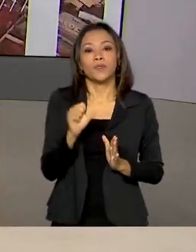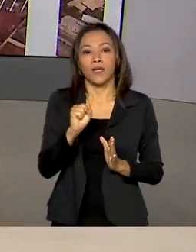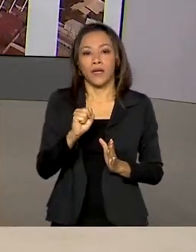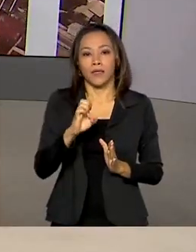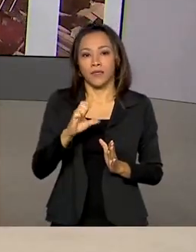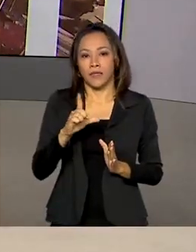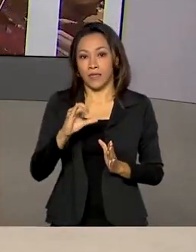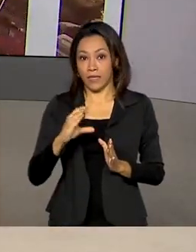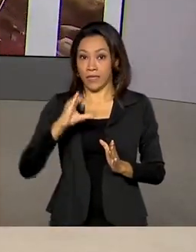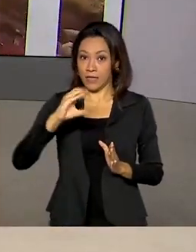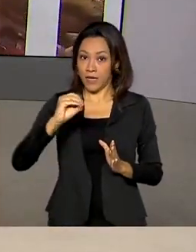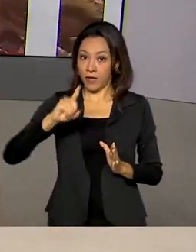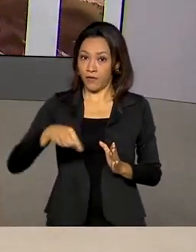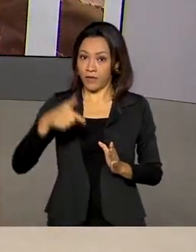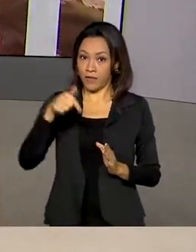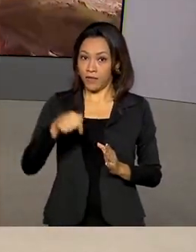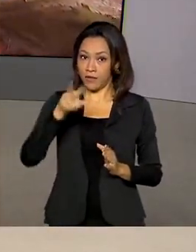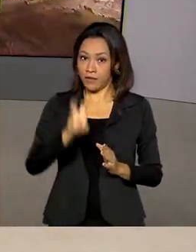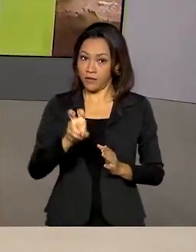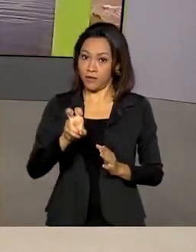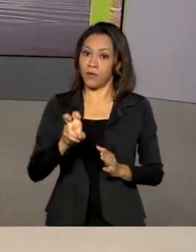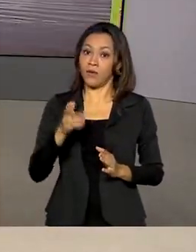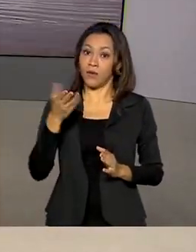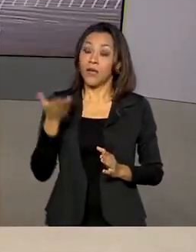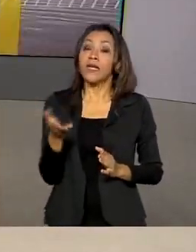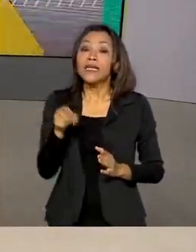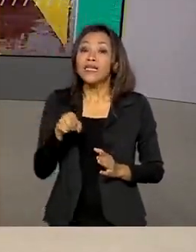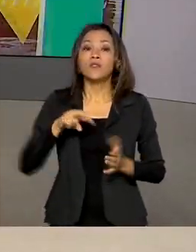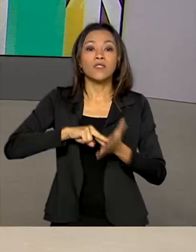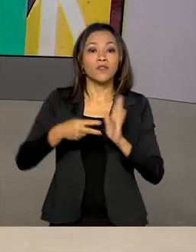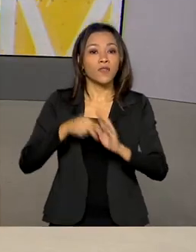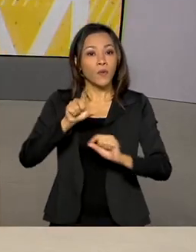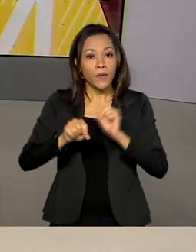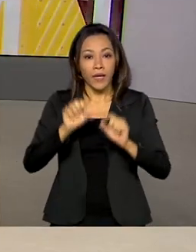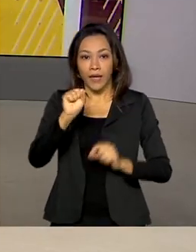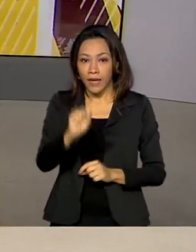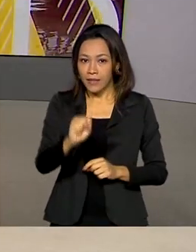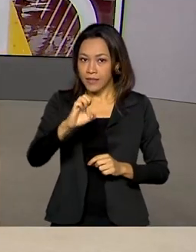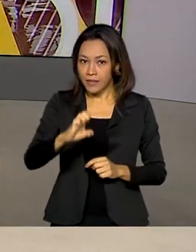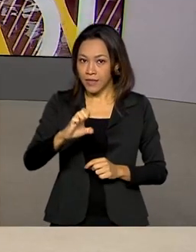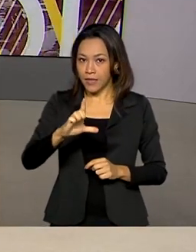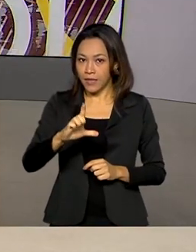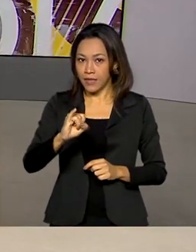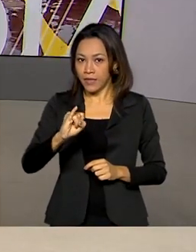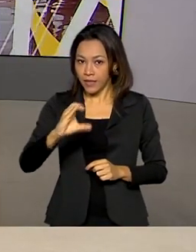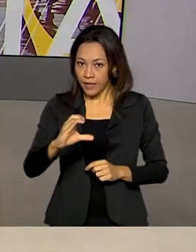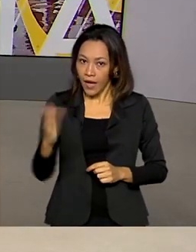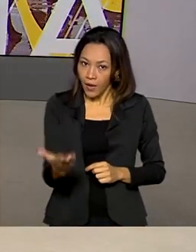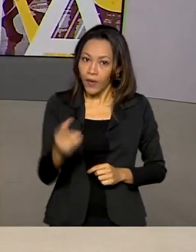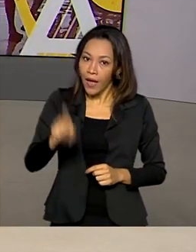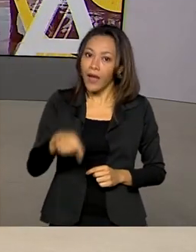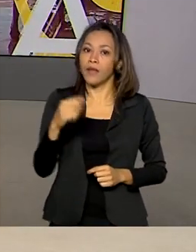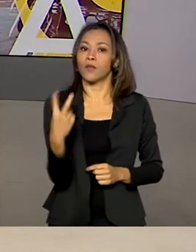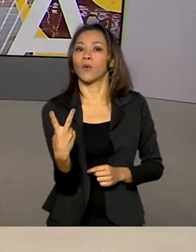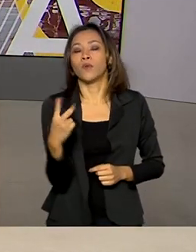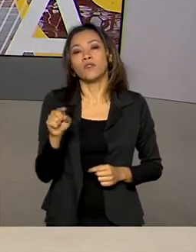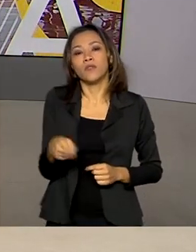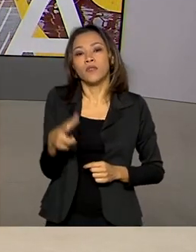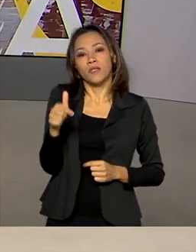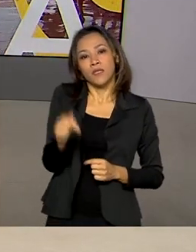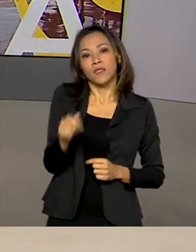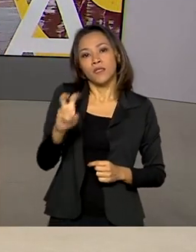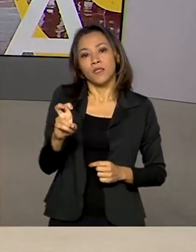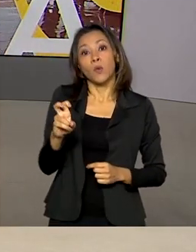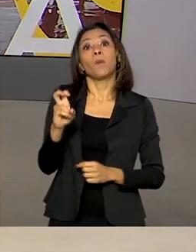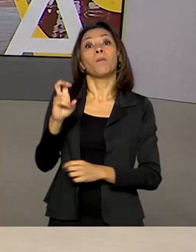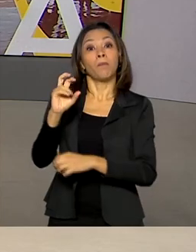,75 ponto percentual. Com isso, a Selic passou de 2 para 2,75% ao ano. O